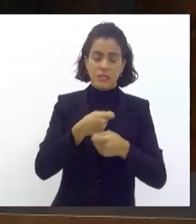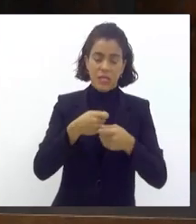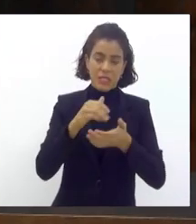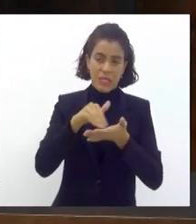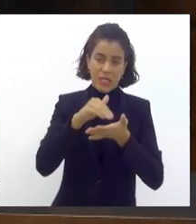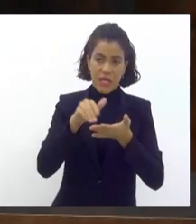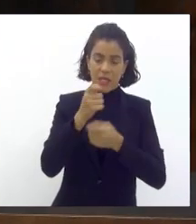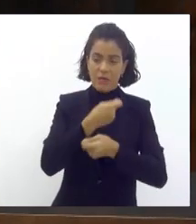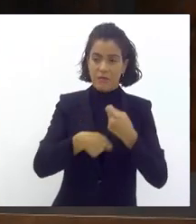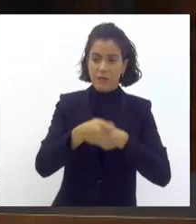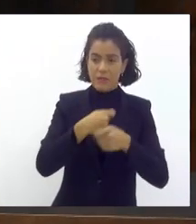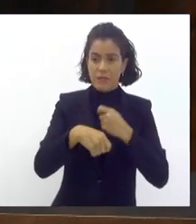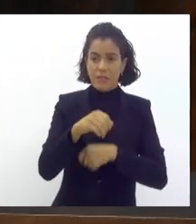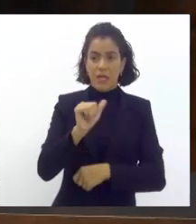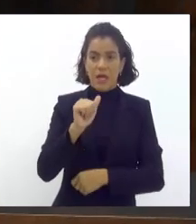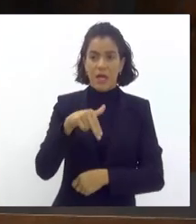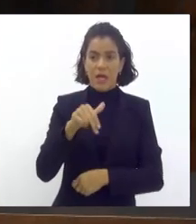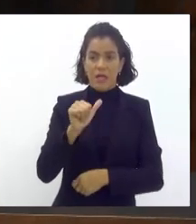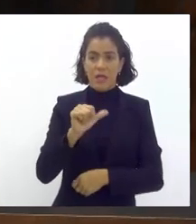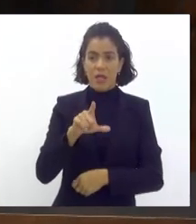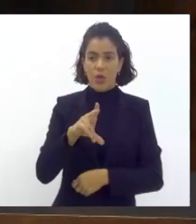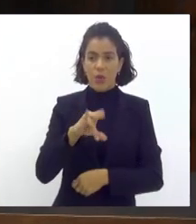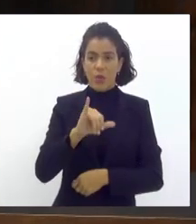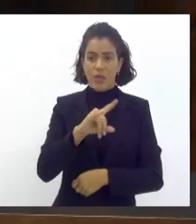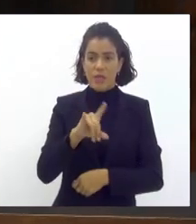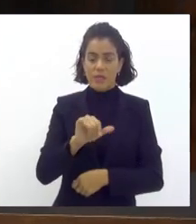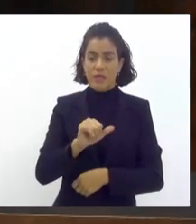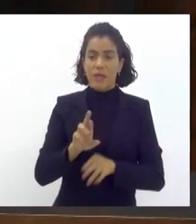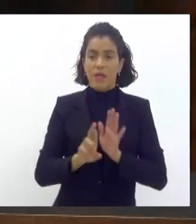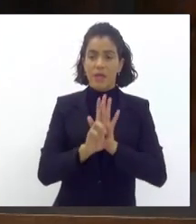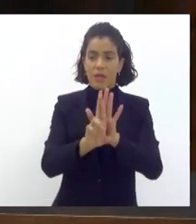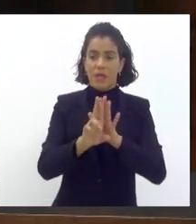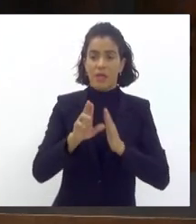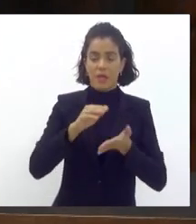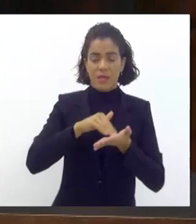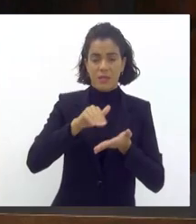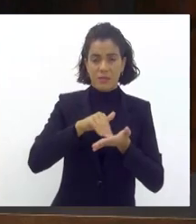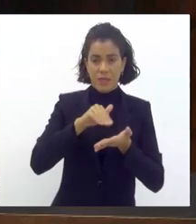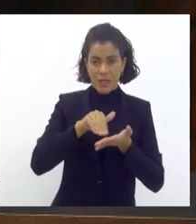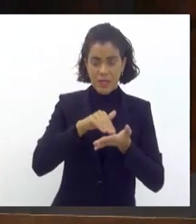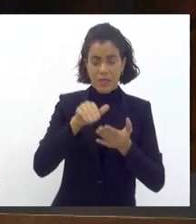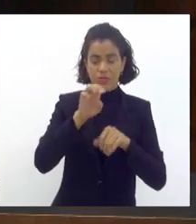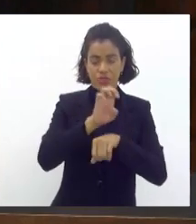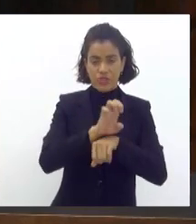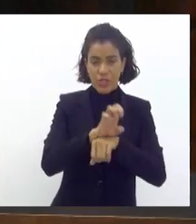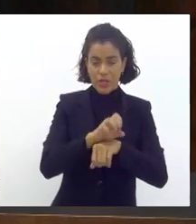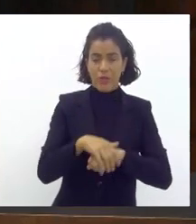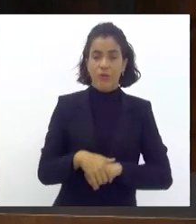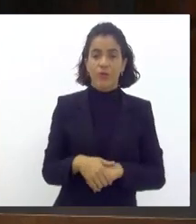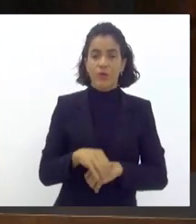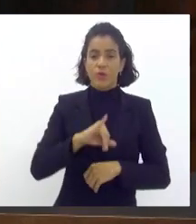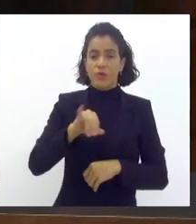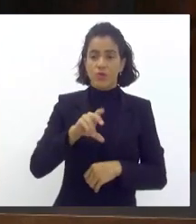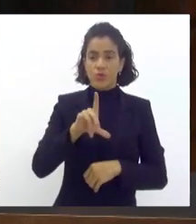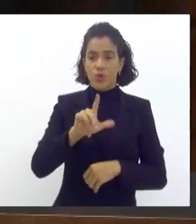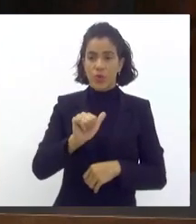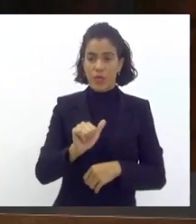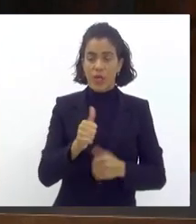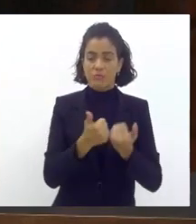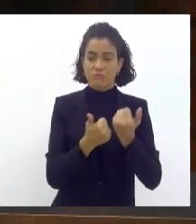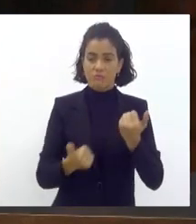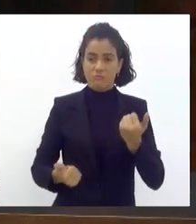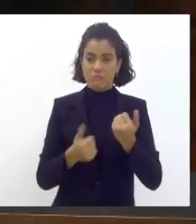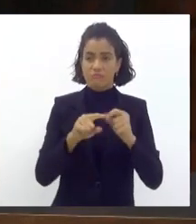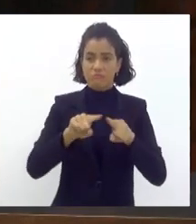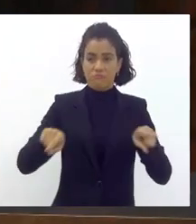conosco, Ana Luíza, representando o secretário Adilson Farias de Planejamento, secretário de Estado, Júlia Molim, assessora de gabinete da